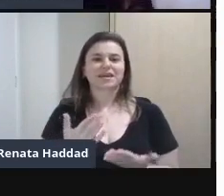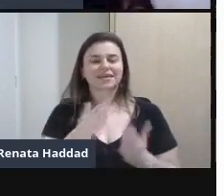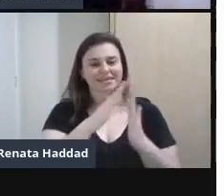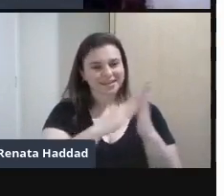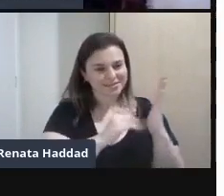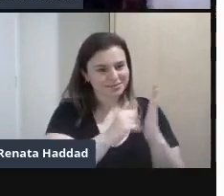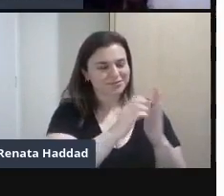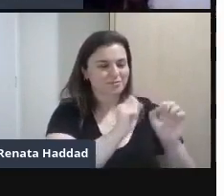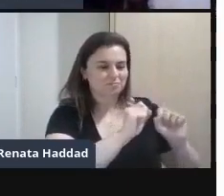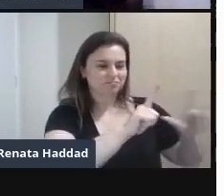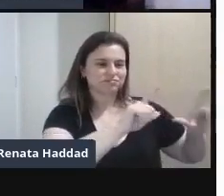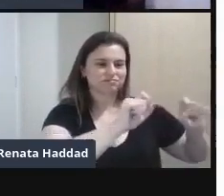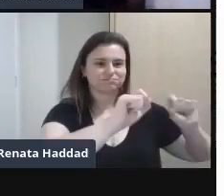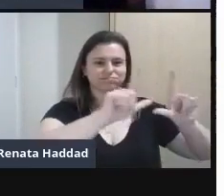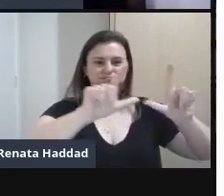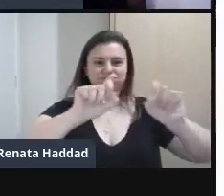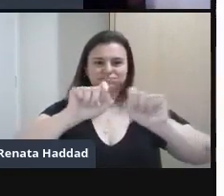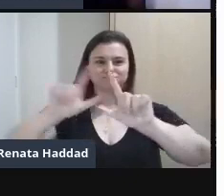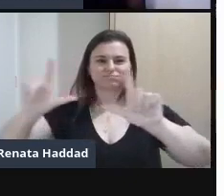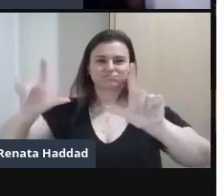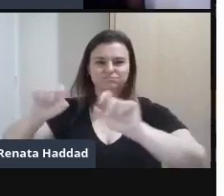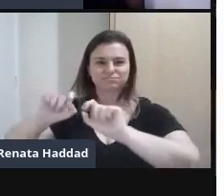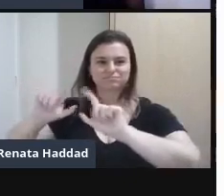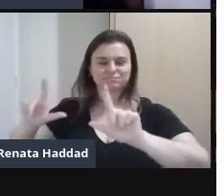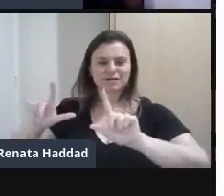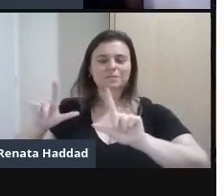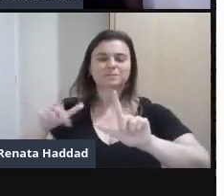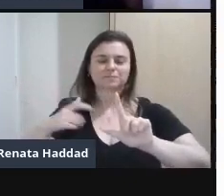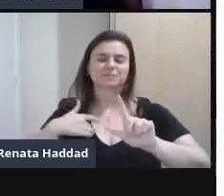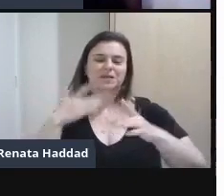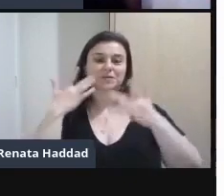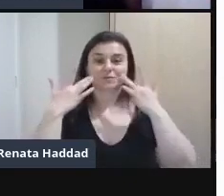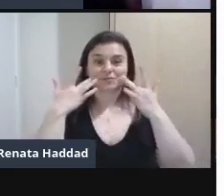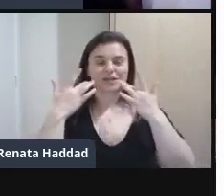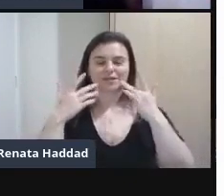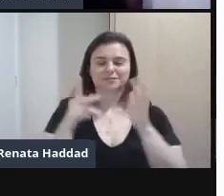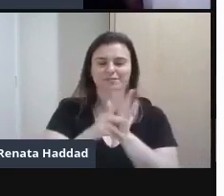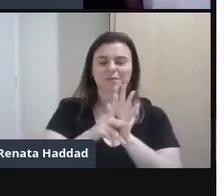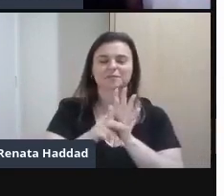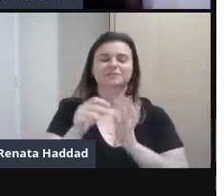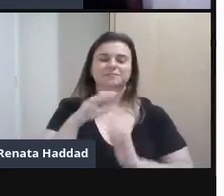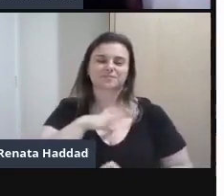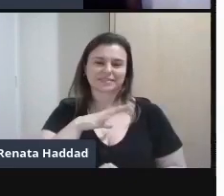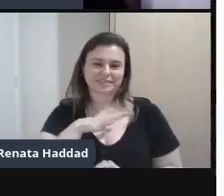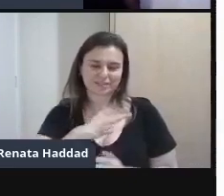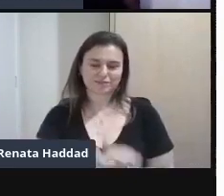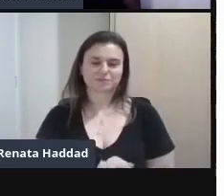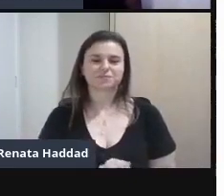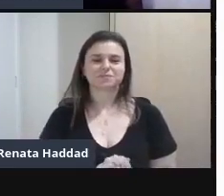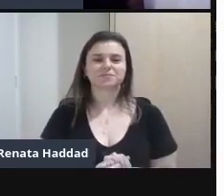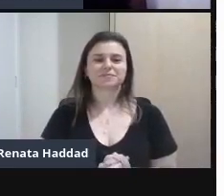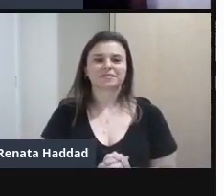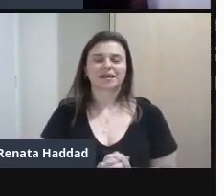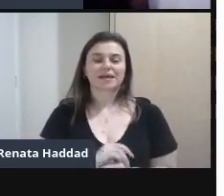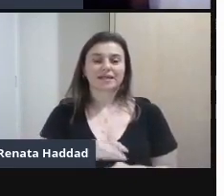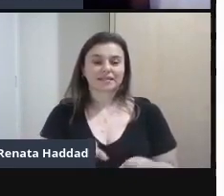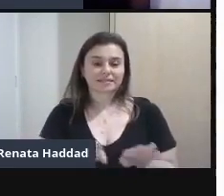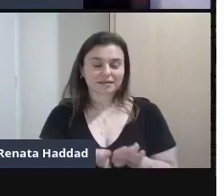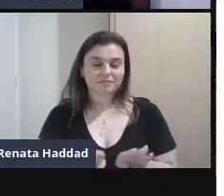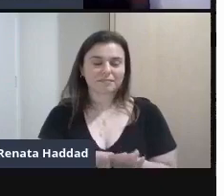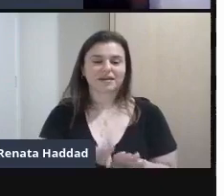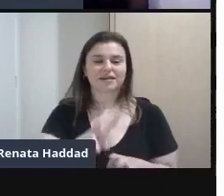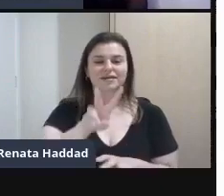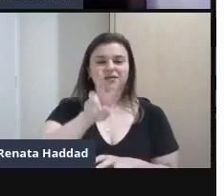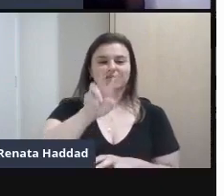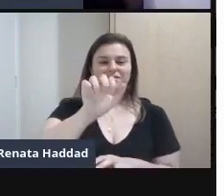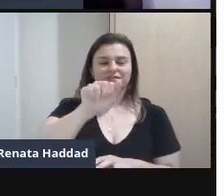sendo expostos Lindamente No Teatro Municipal Oi Vanderlei Damasceno Grande ator Grande artista